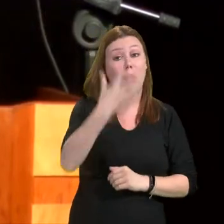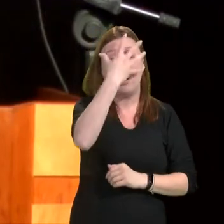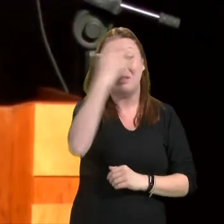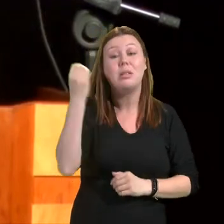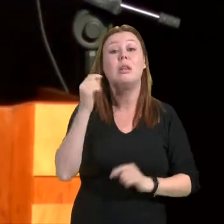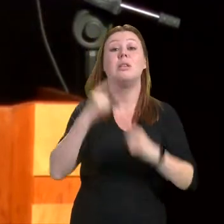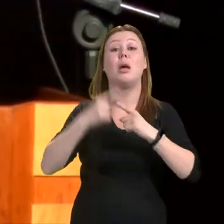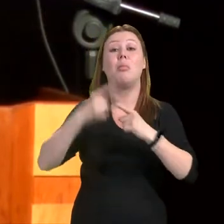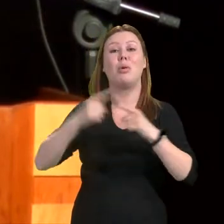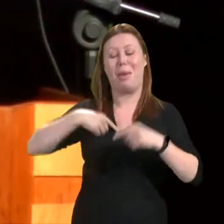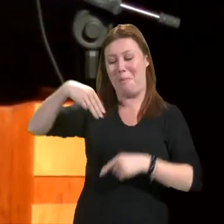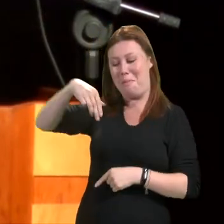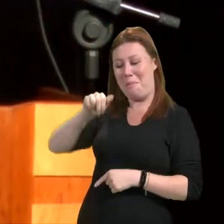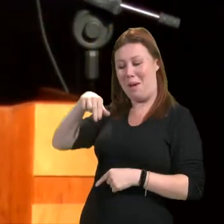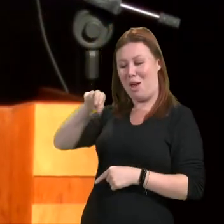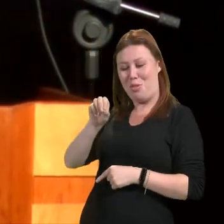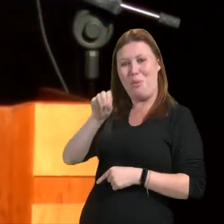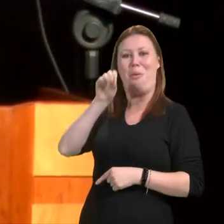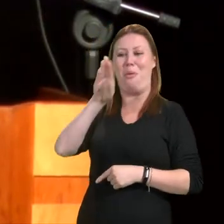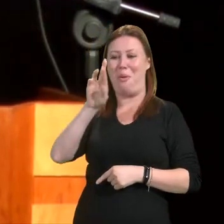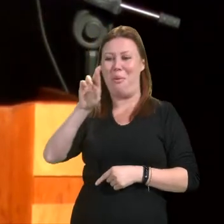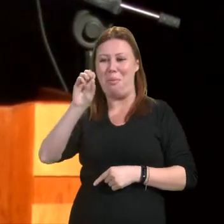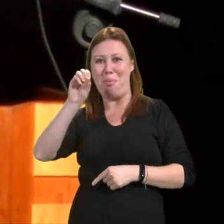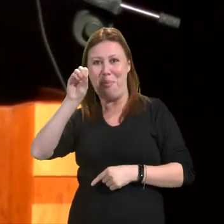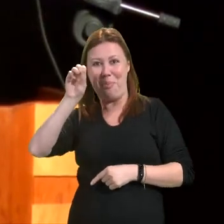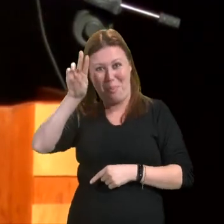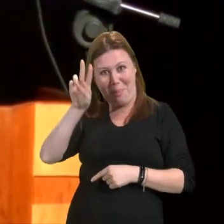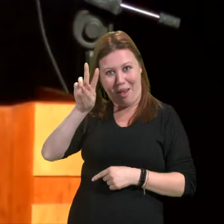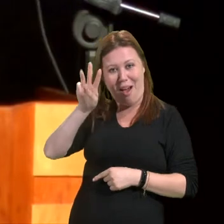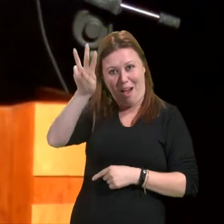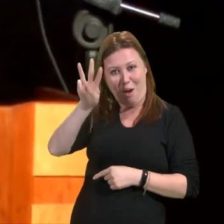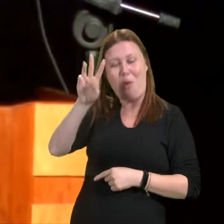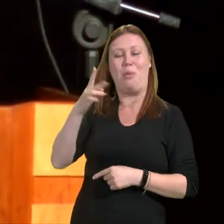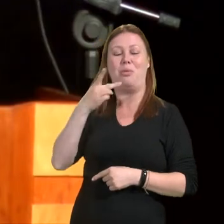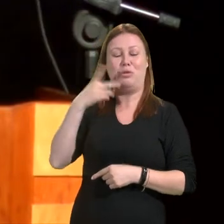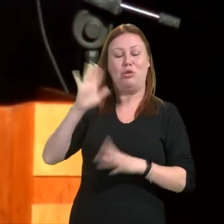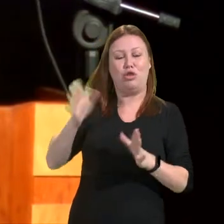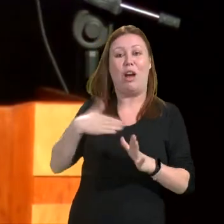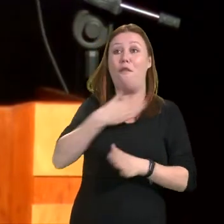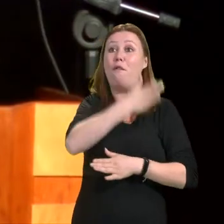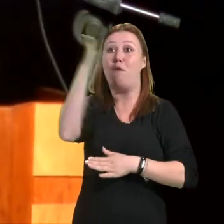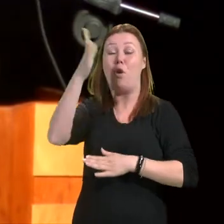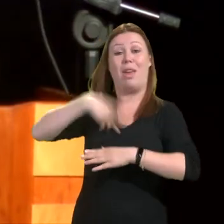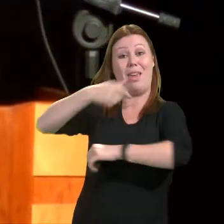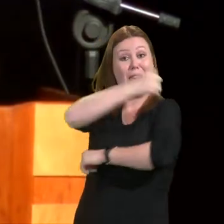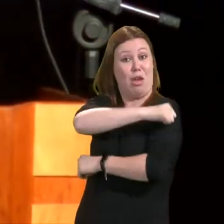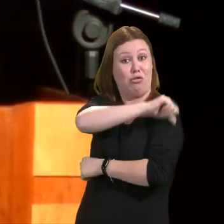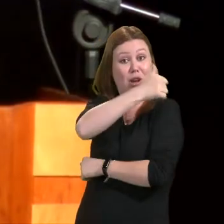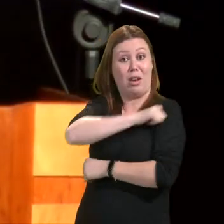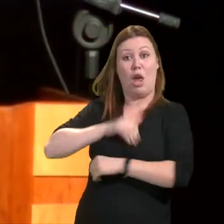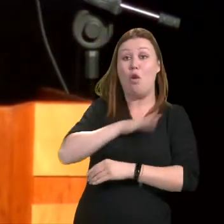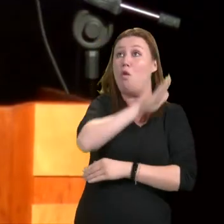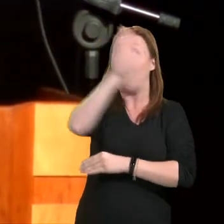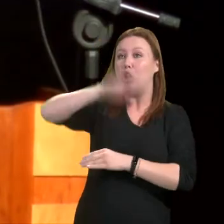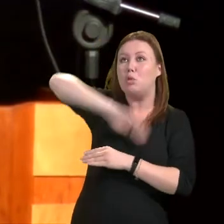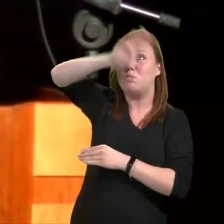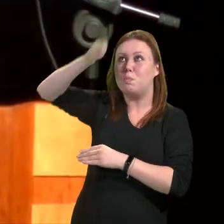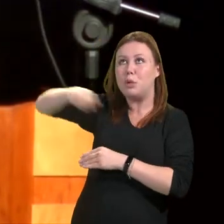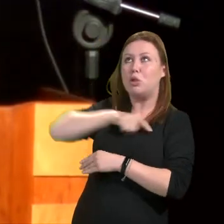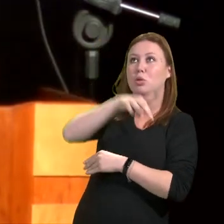porque o Mano Brown, há uns dois anos, quando subiu no Rio de Janeiro, na Lapa, para falar para as pessoas que,